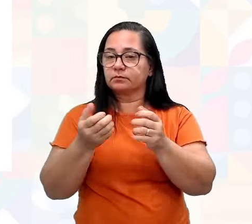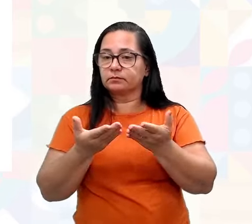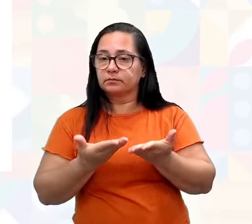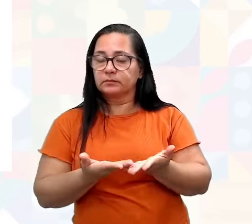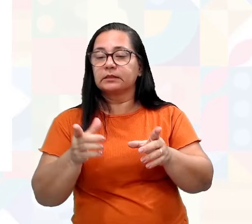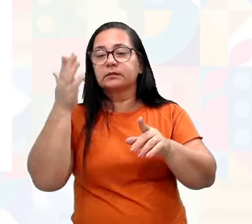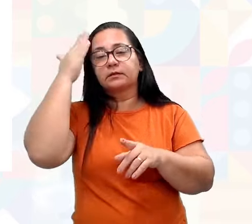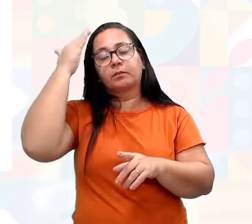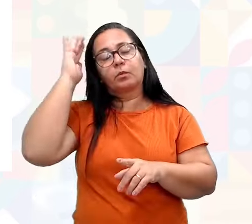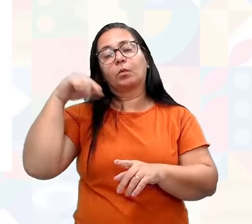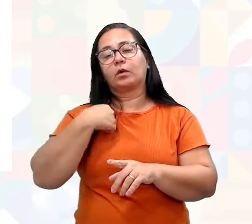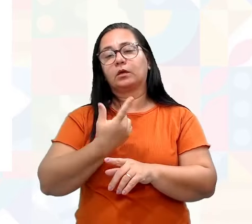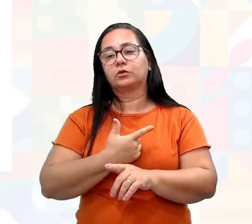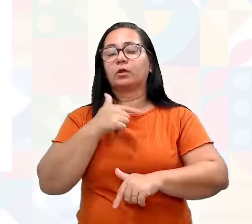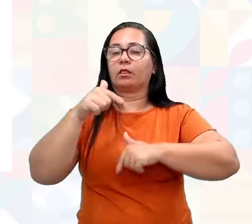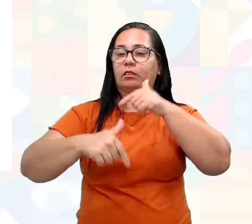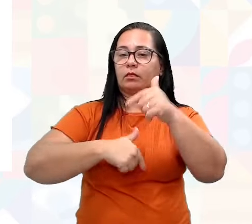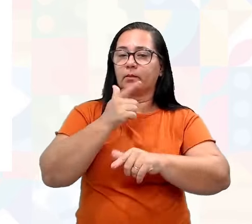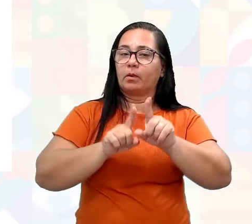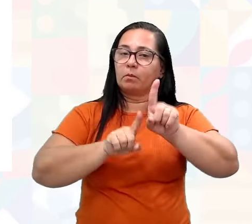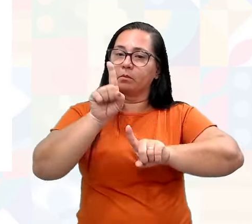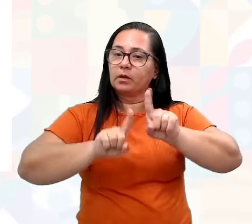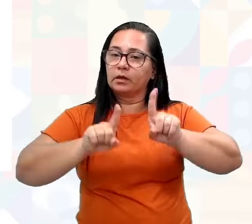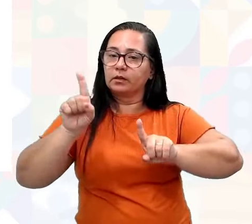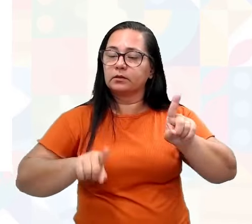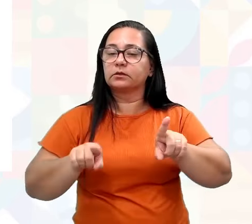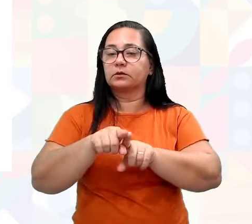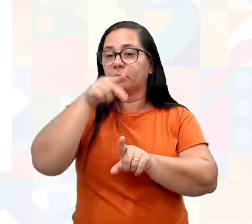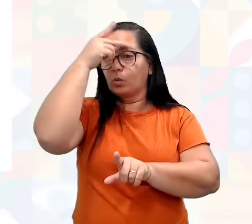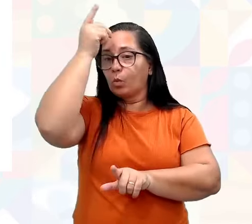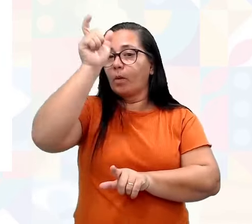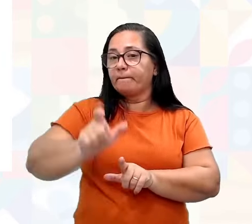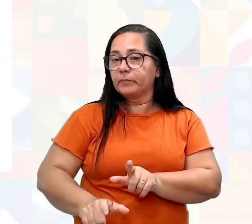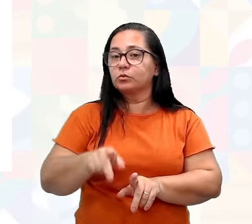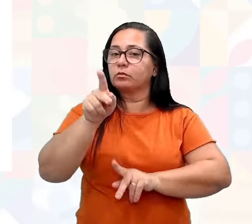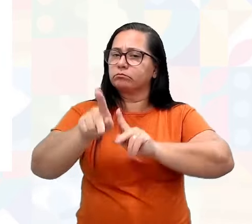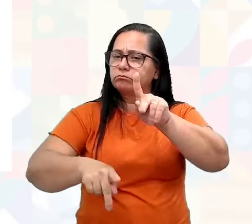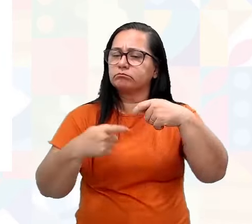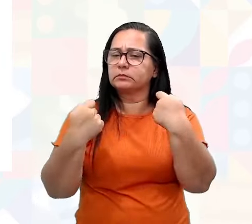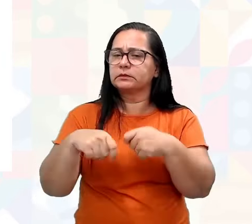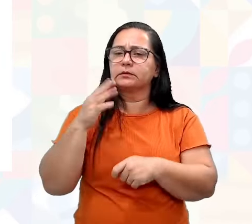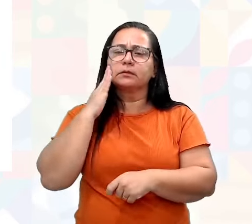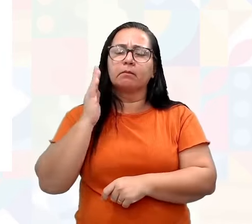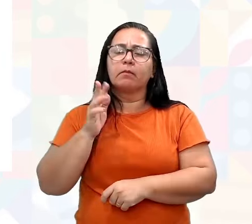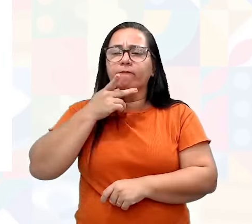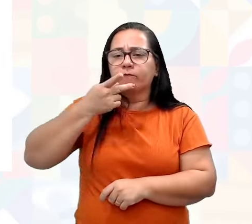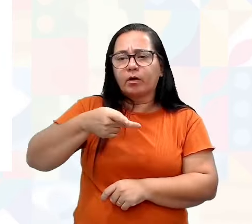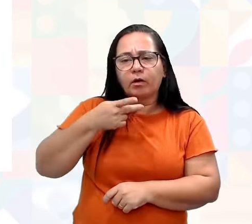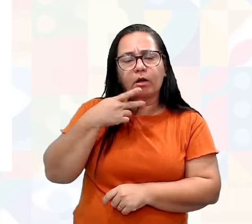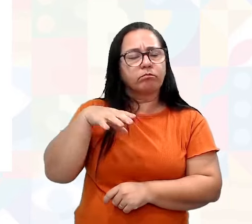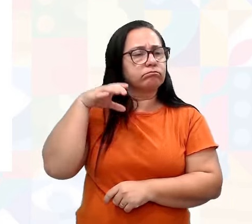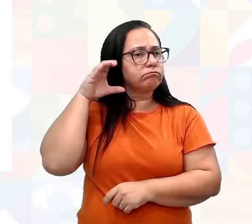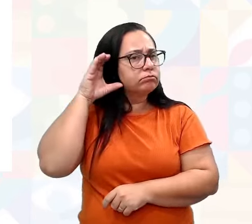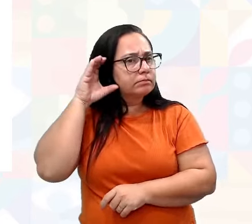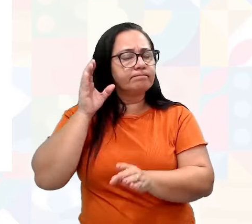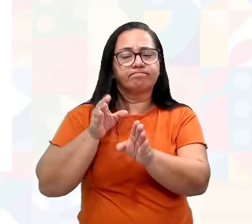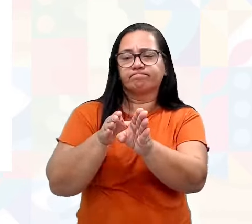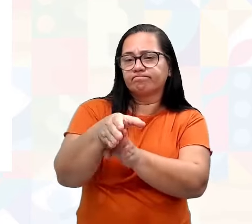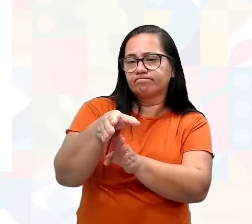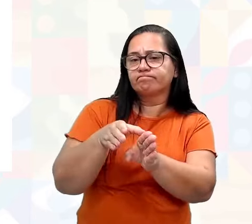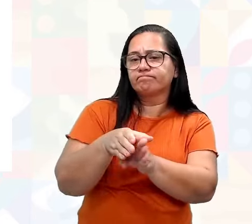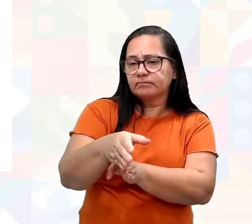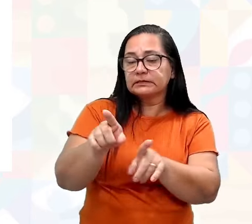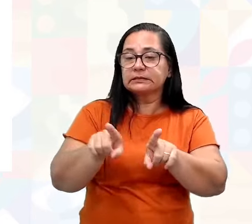Sabendo que a gente trabalha com metas e com público, então a gente tem que saber falar, saber escutar, saber orientar,